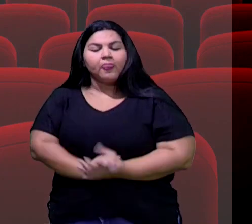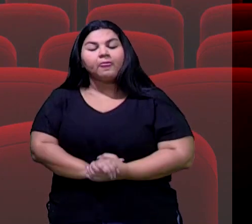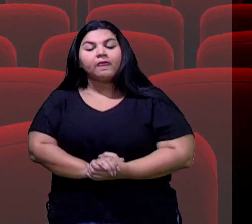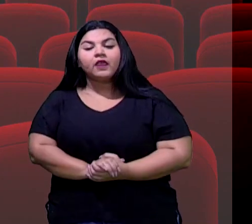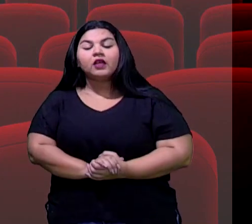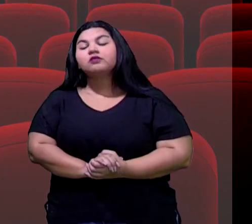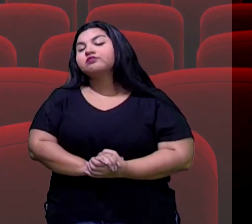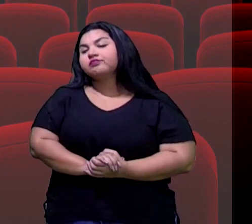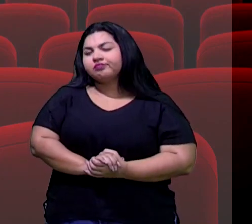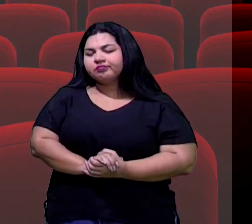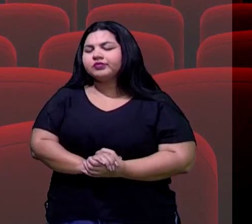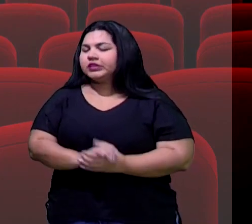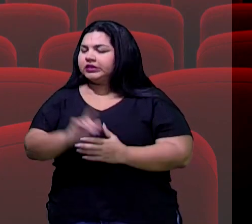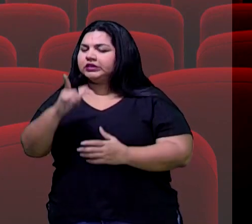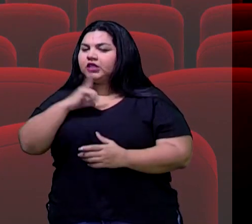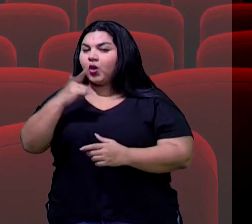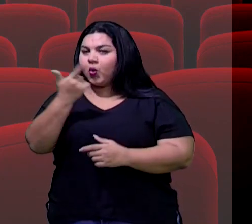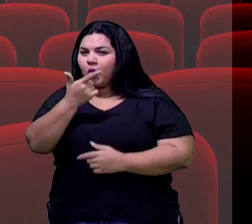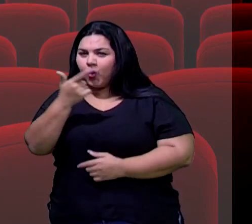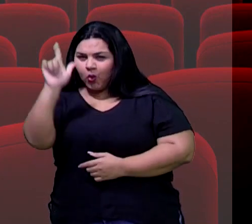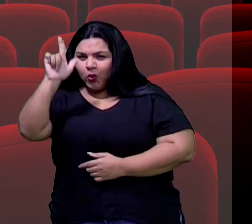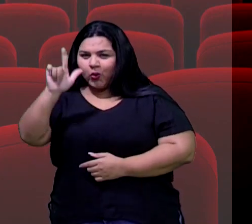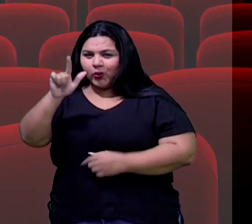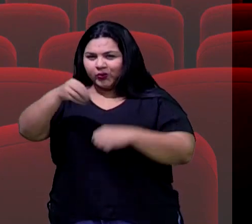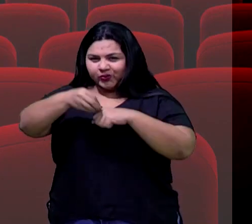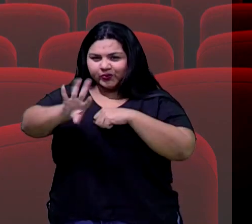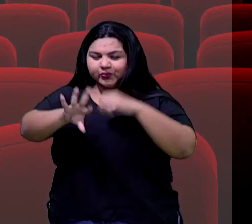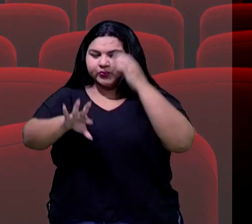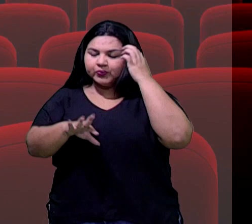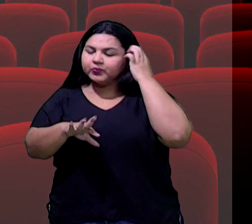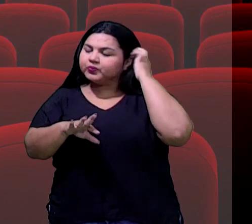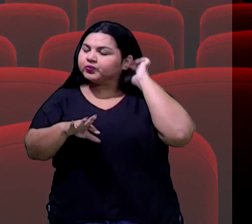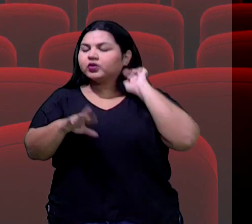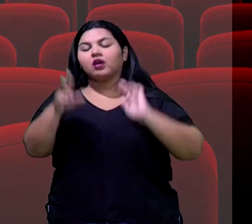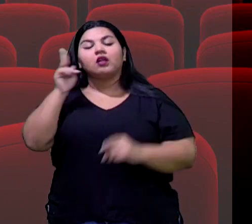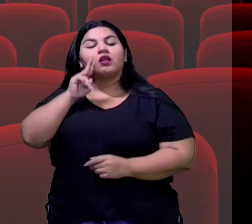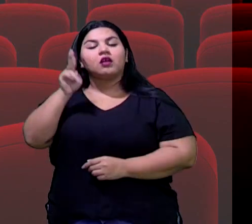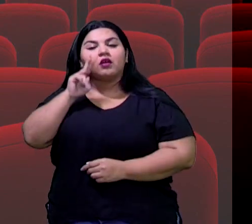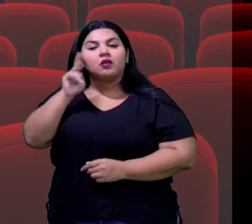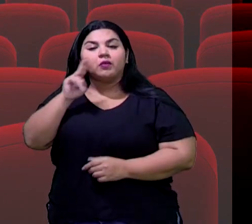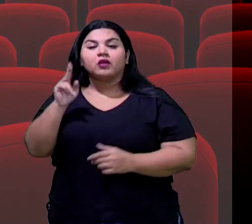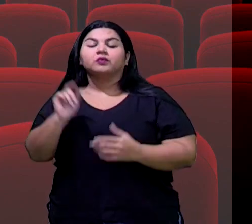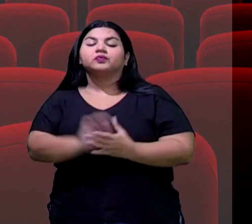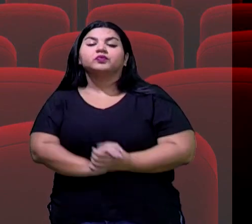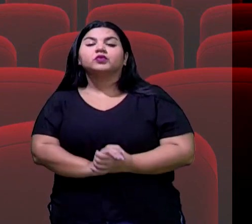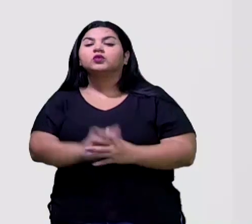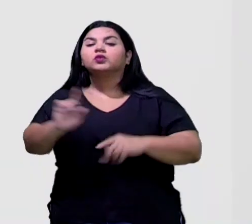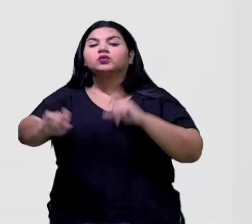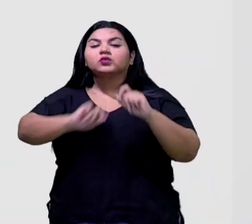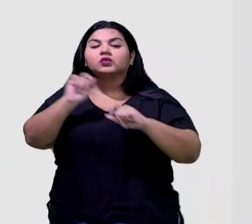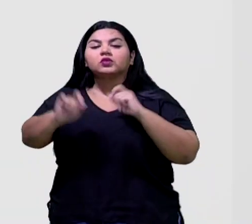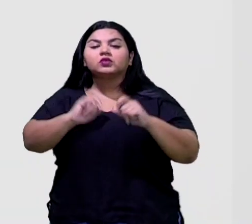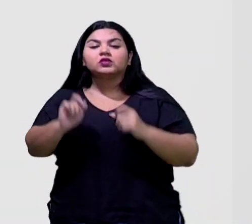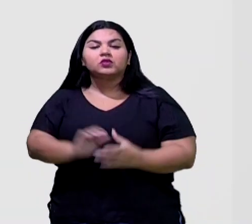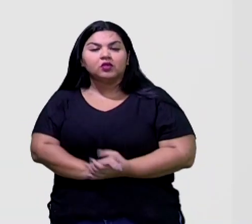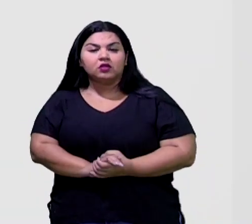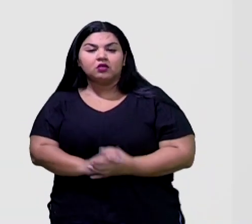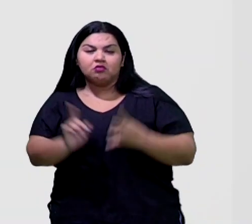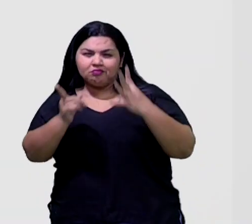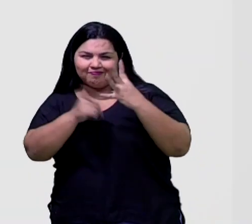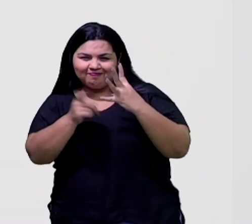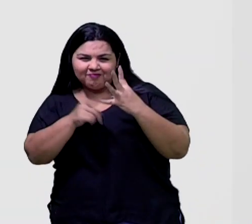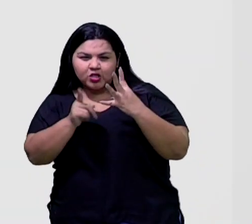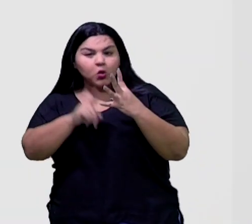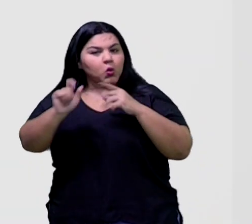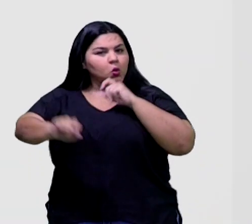E aí, a gente tem mais um último recadinho lá na outra cartela, né? Só relembrando aí o último ponto, que há, olha só, penalidades na